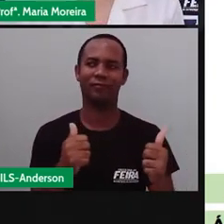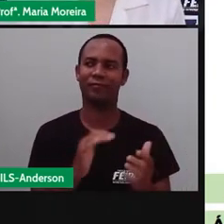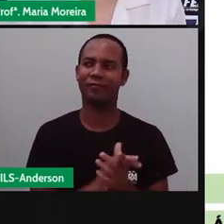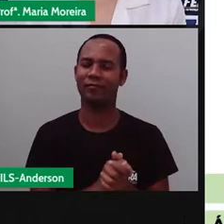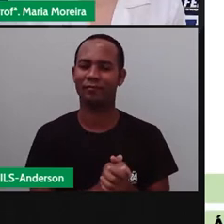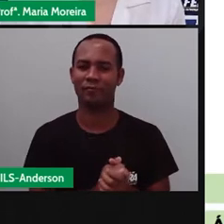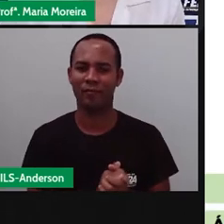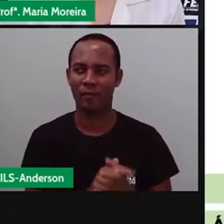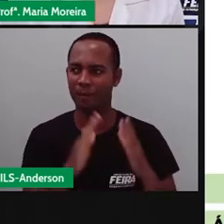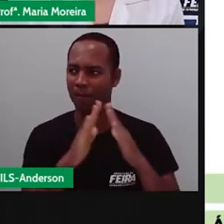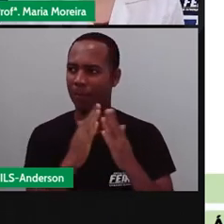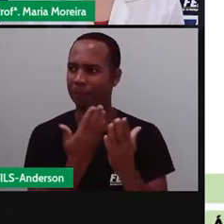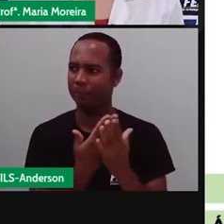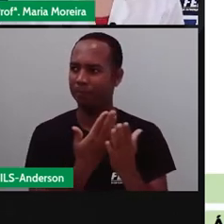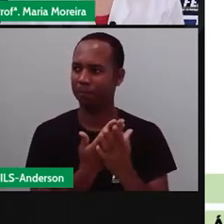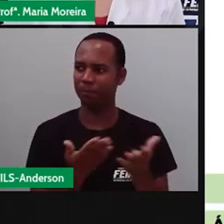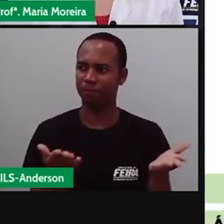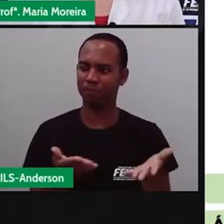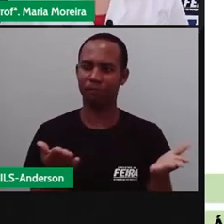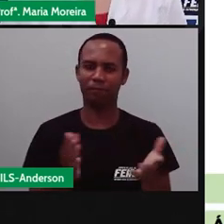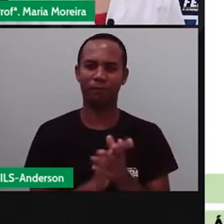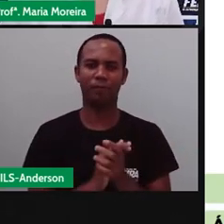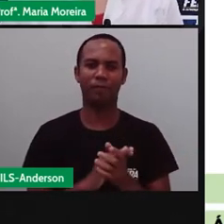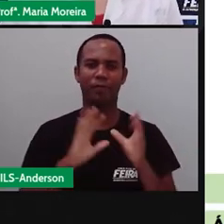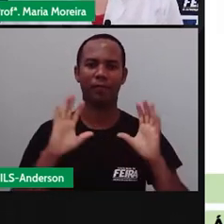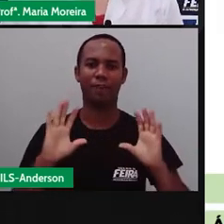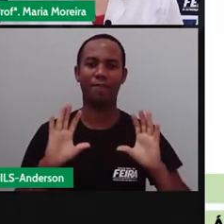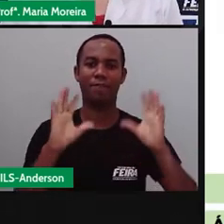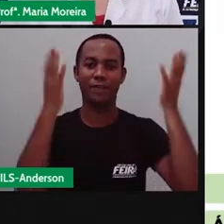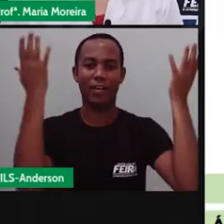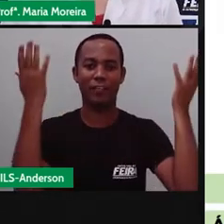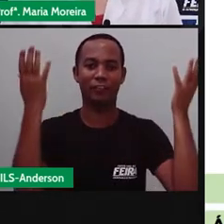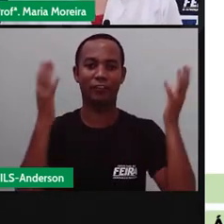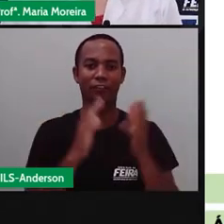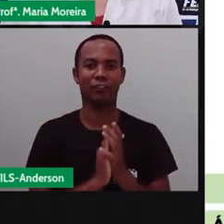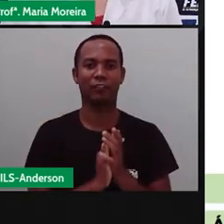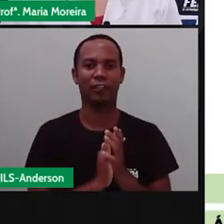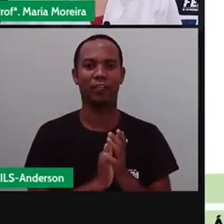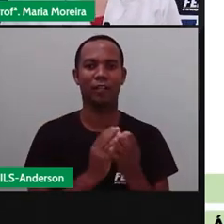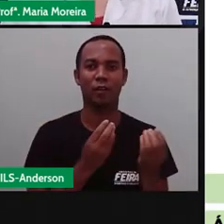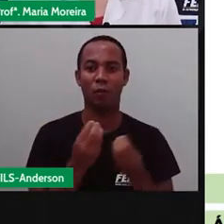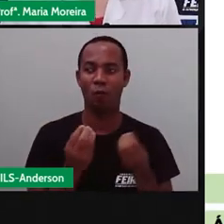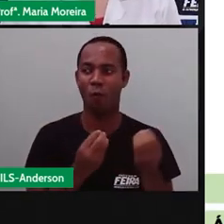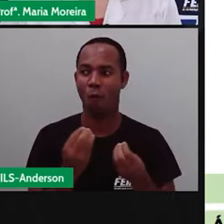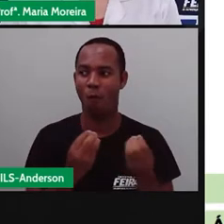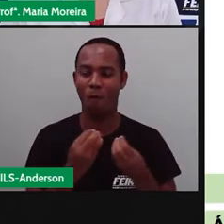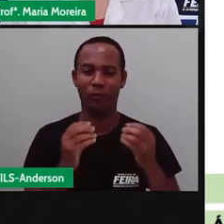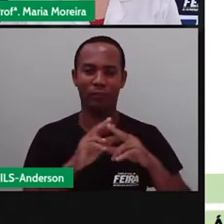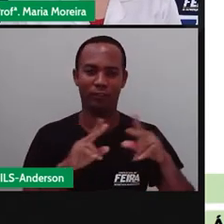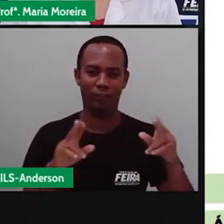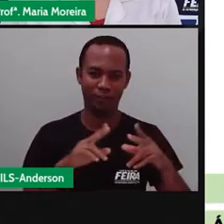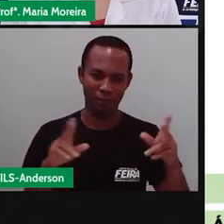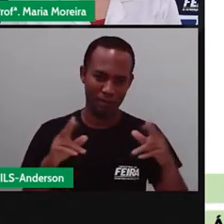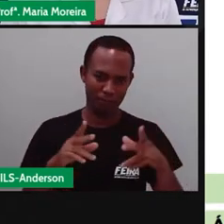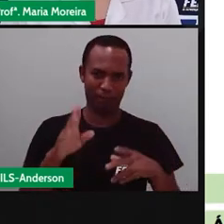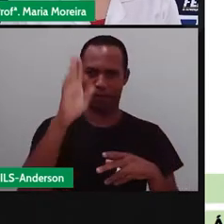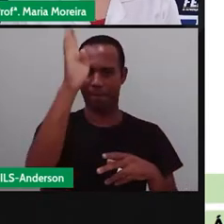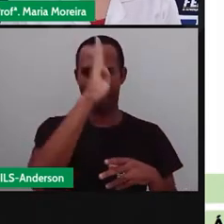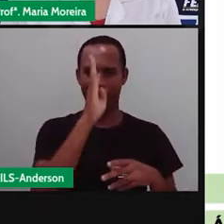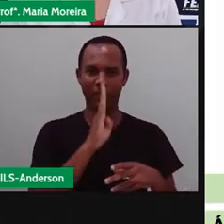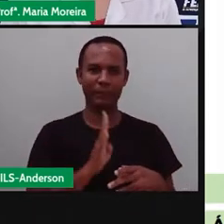para a nossa aula. Festas populares e tradicionais do Brasil,